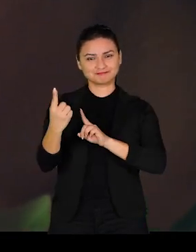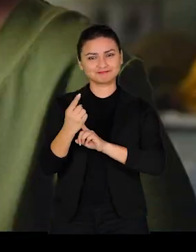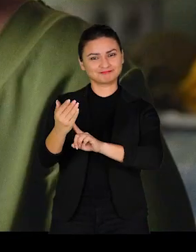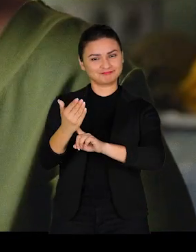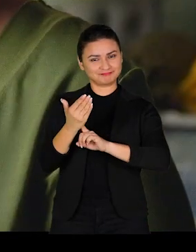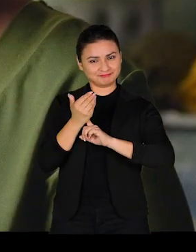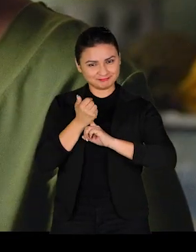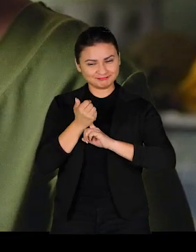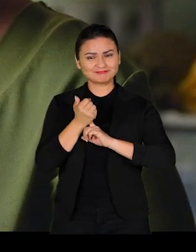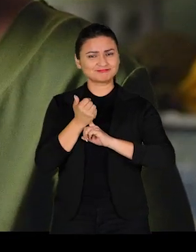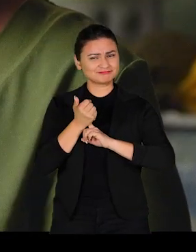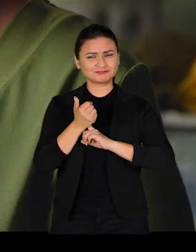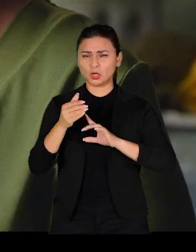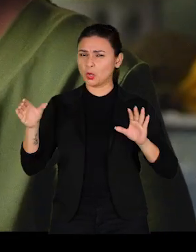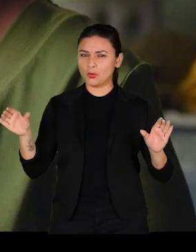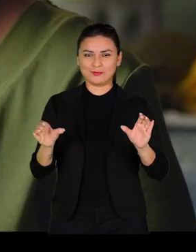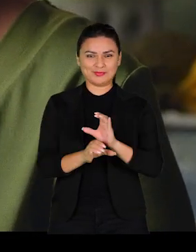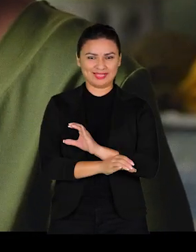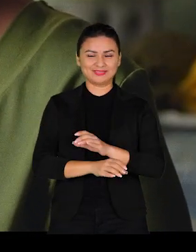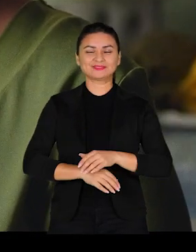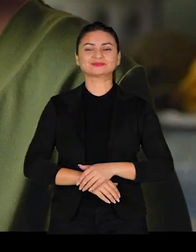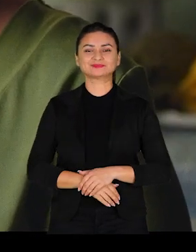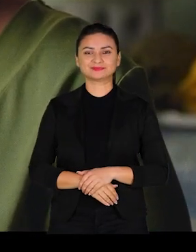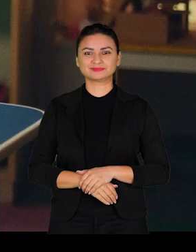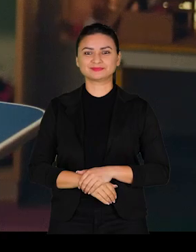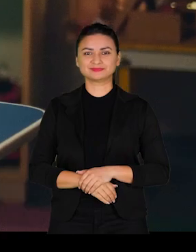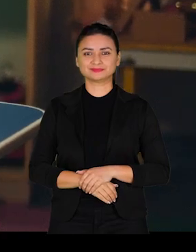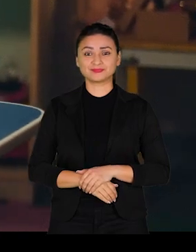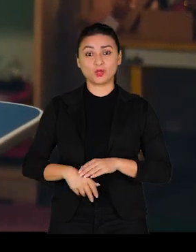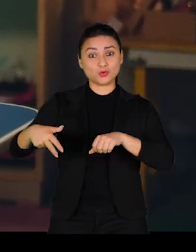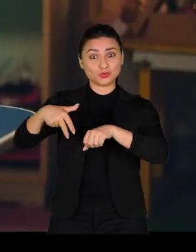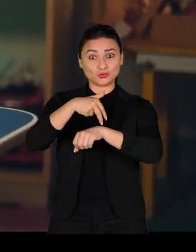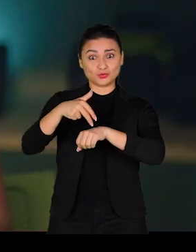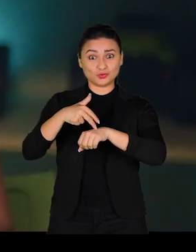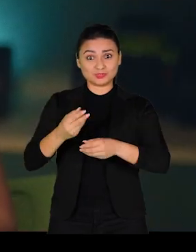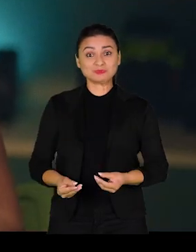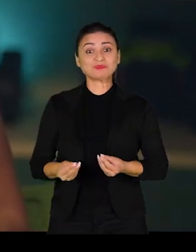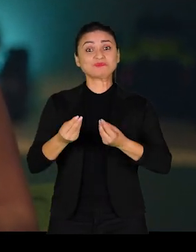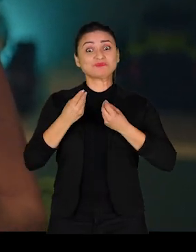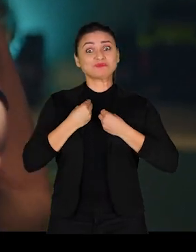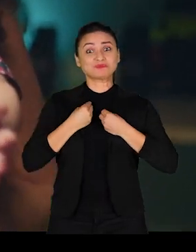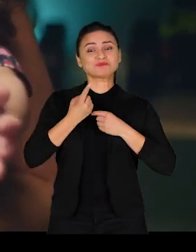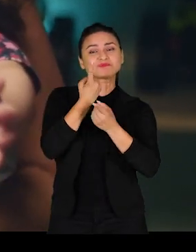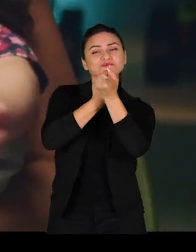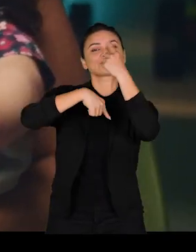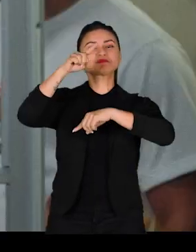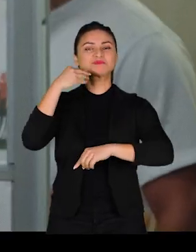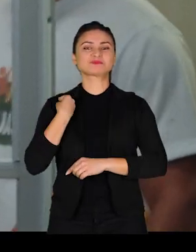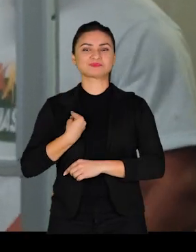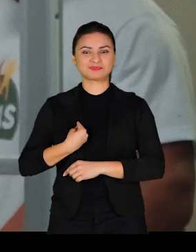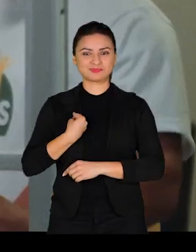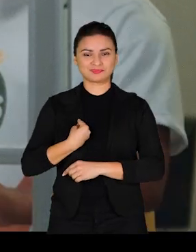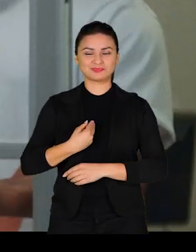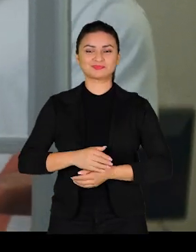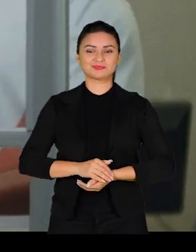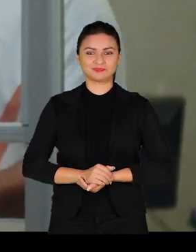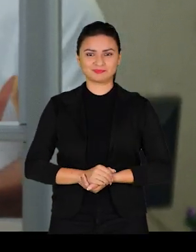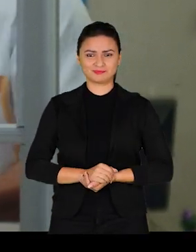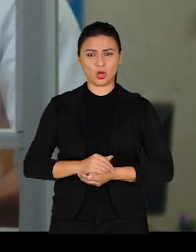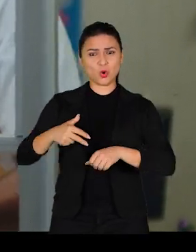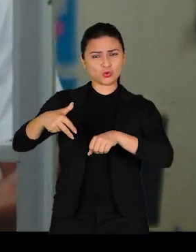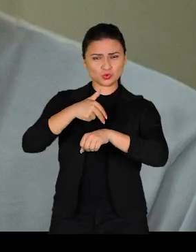atendida, fui acolhida de todas as formas, sem imaginar. A minha vida, através do SUAS, ela só evoluiu.